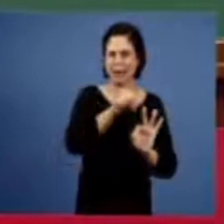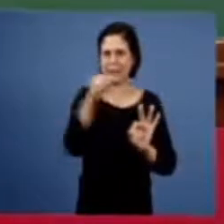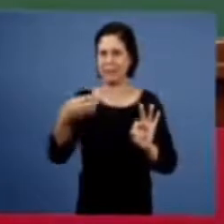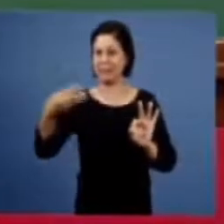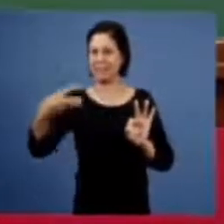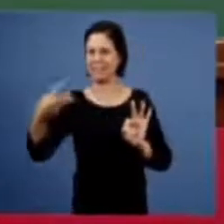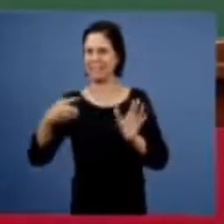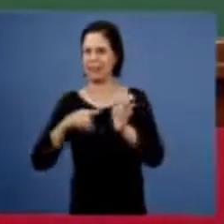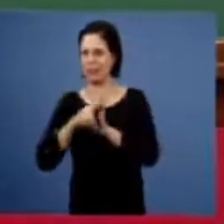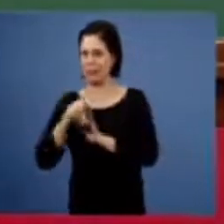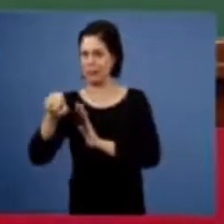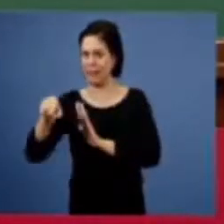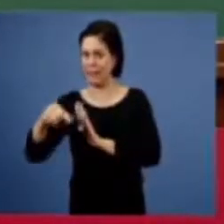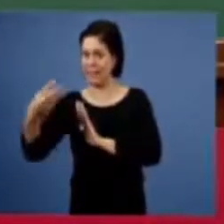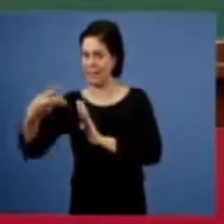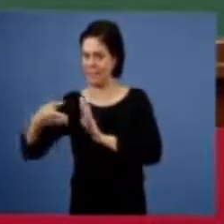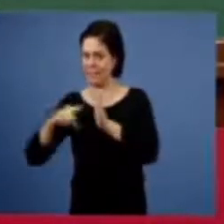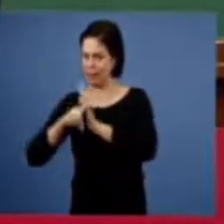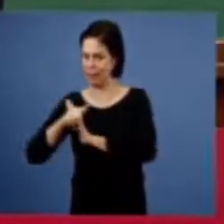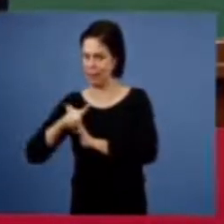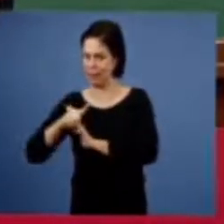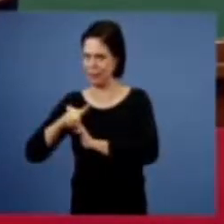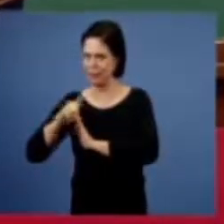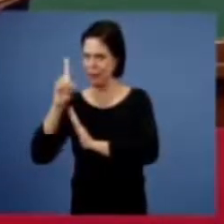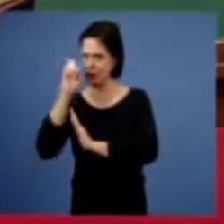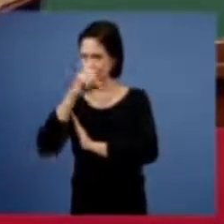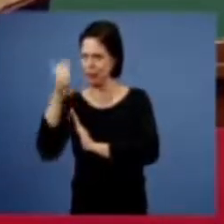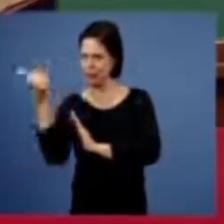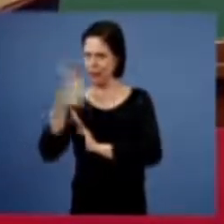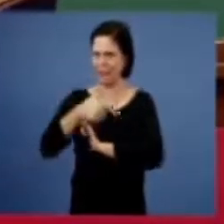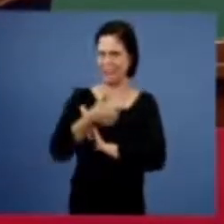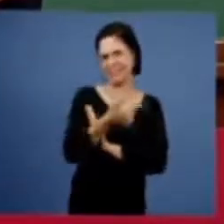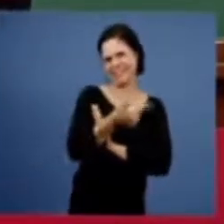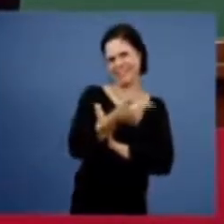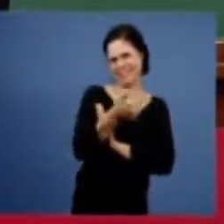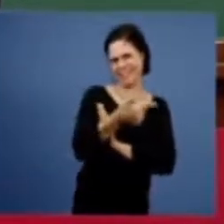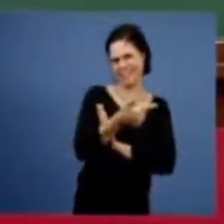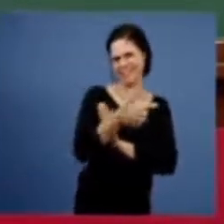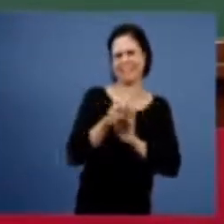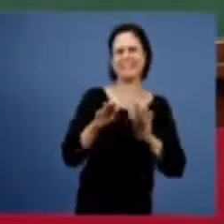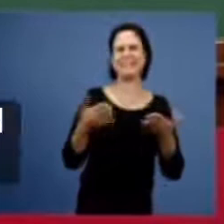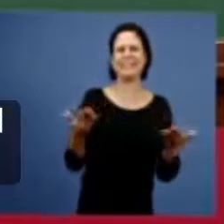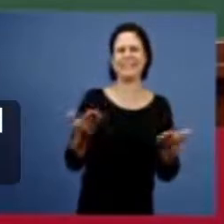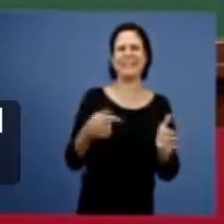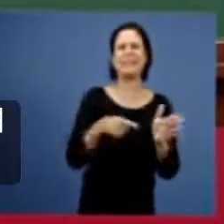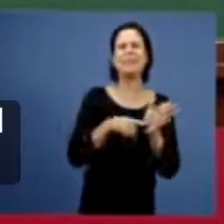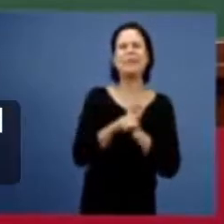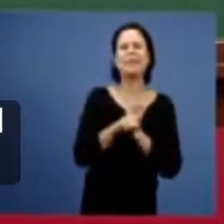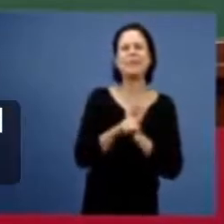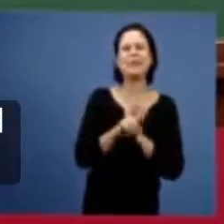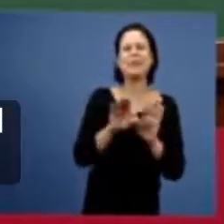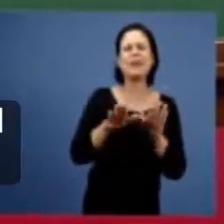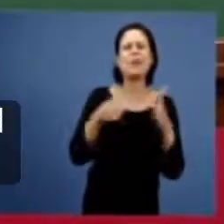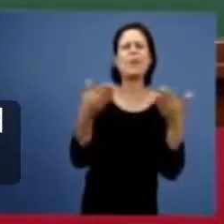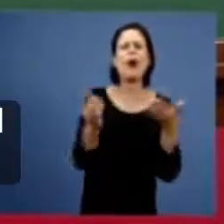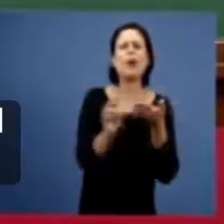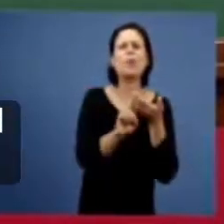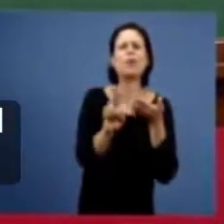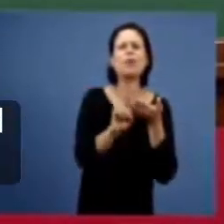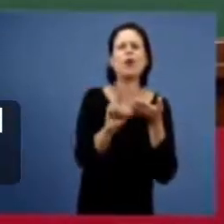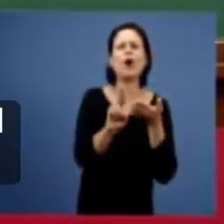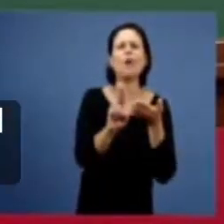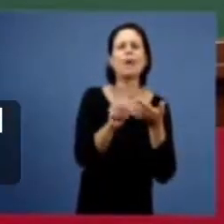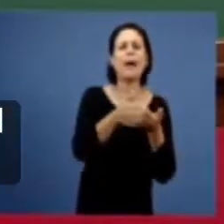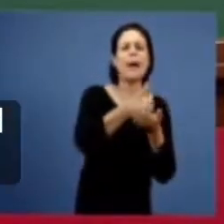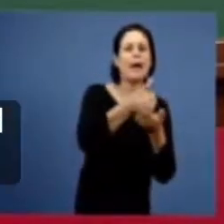que essa vai ser mais difícil mas essa pergunta é uma questão de identificar nominalmente qual é a semente da